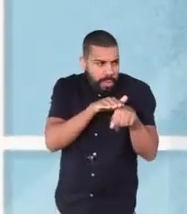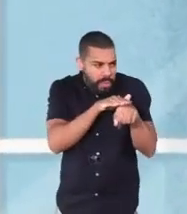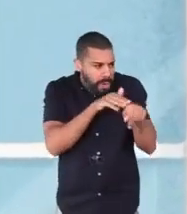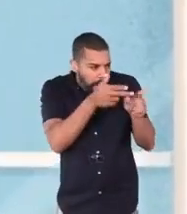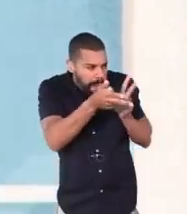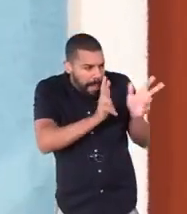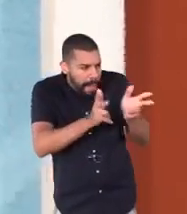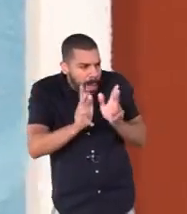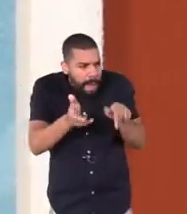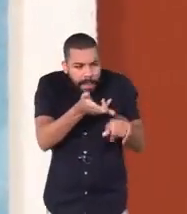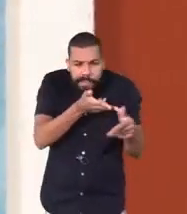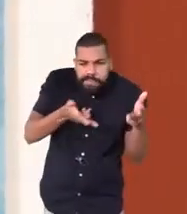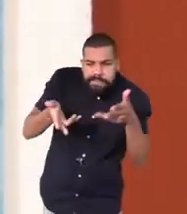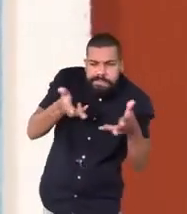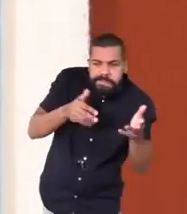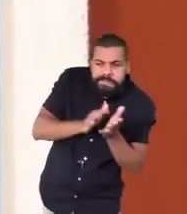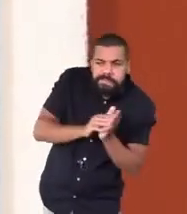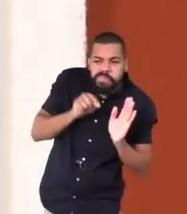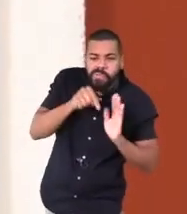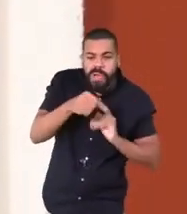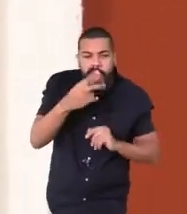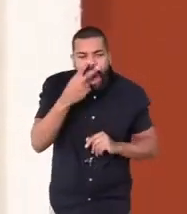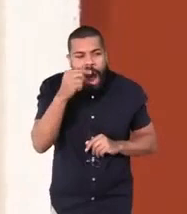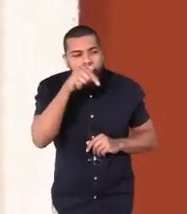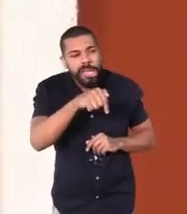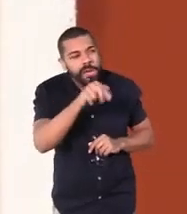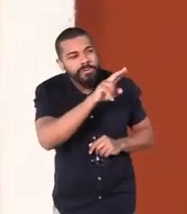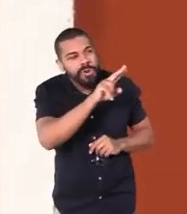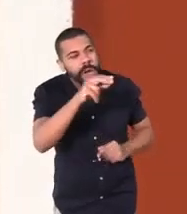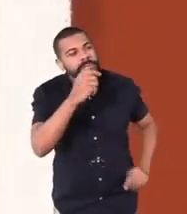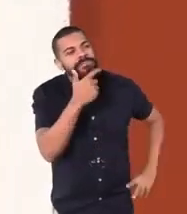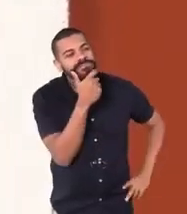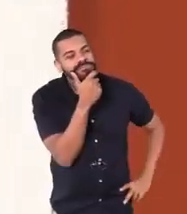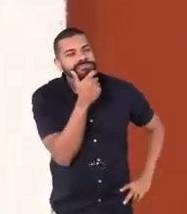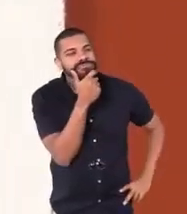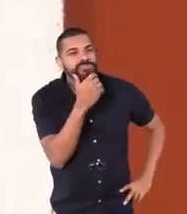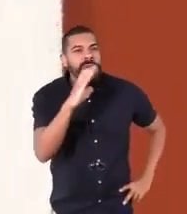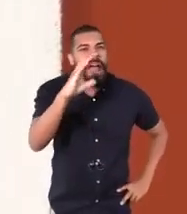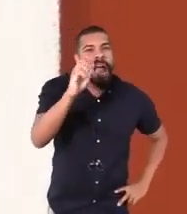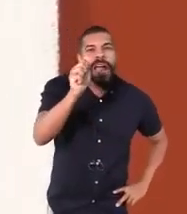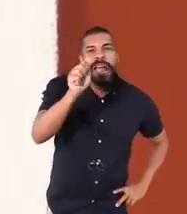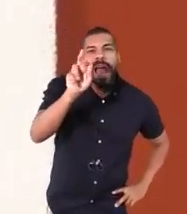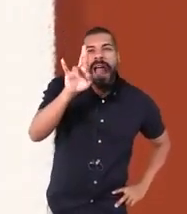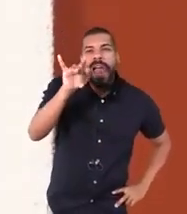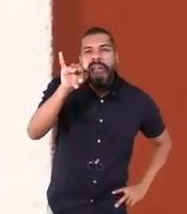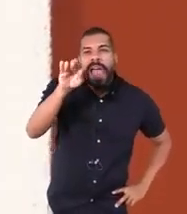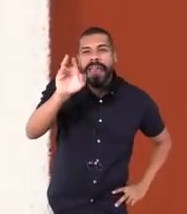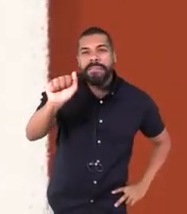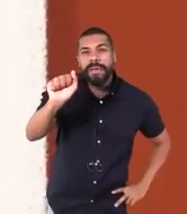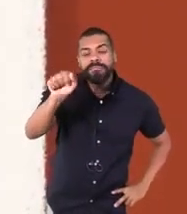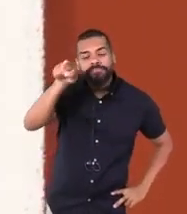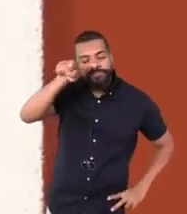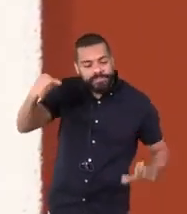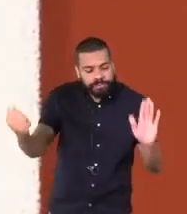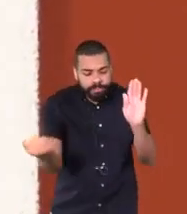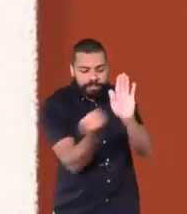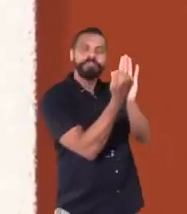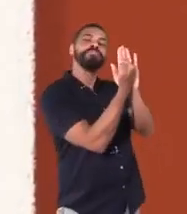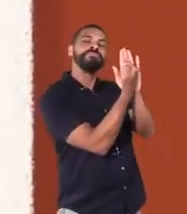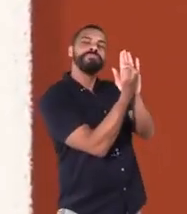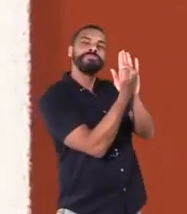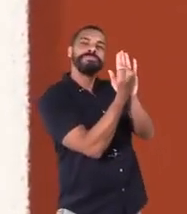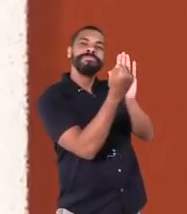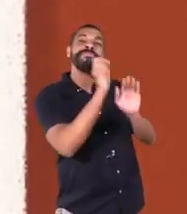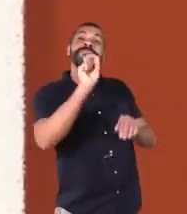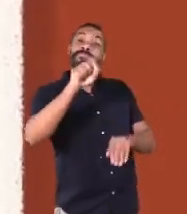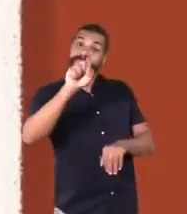ferroviários, ele disse Aqui poderia se chamar Caraíba. E dessa forma foi